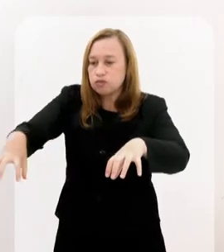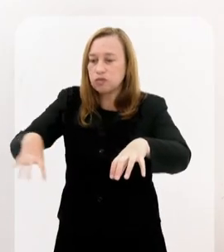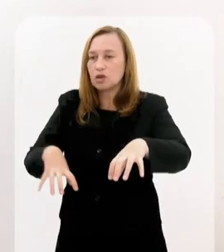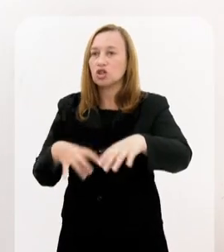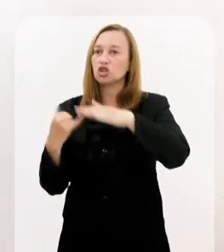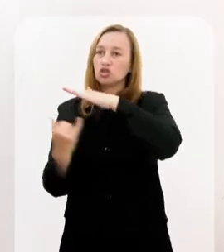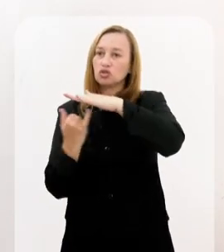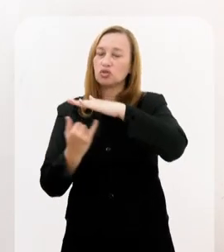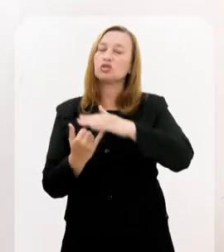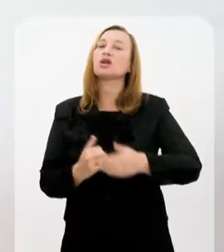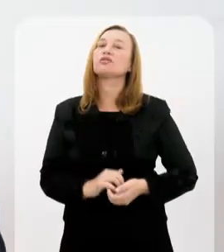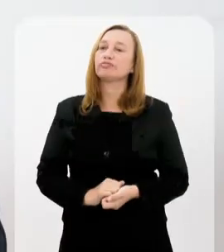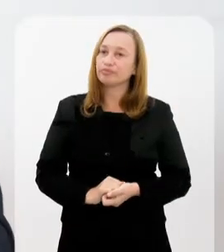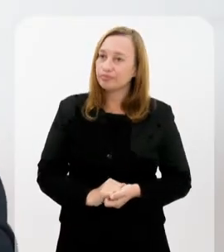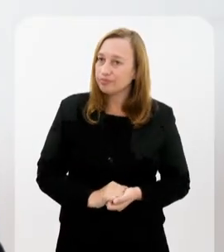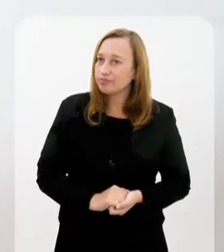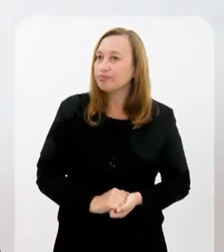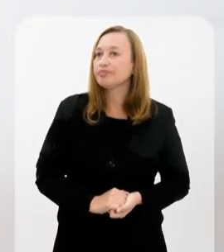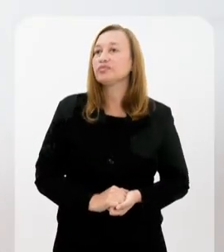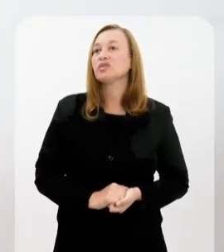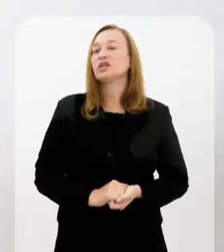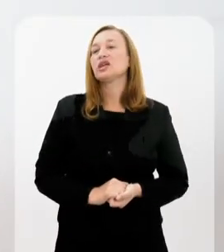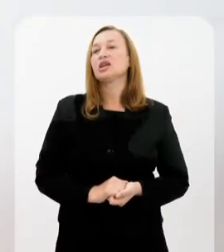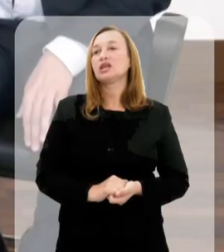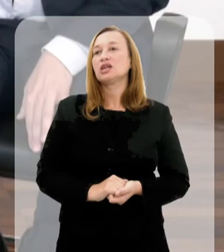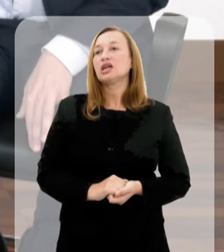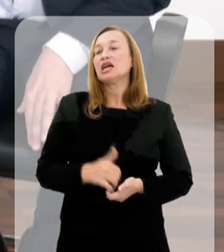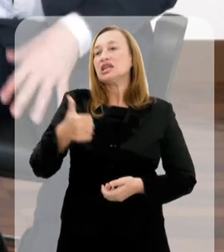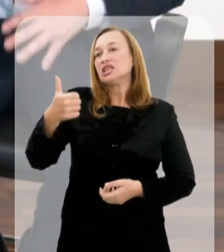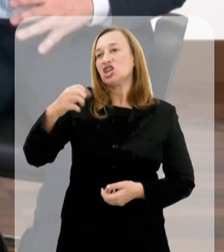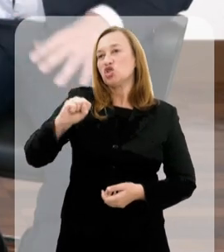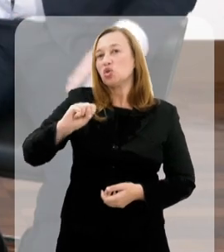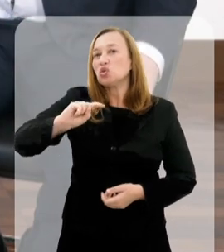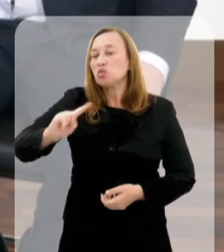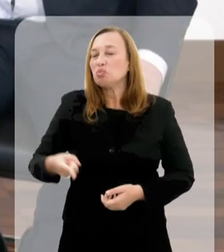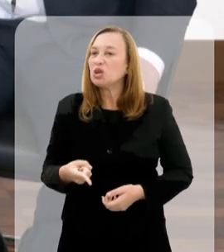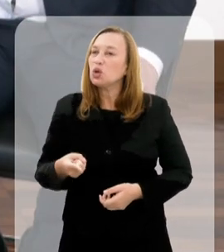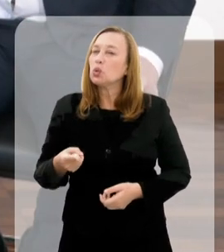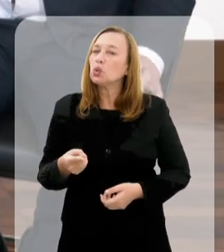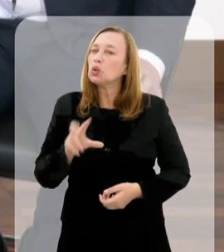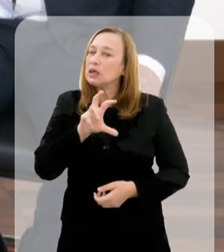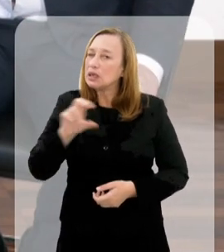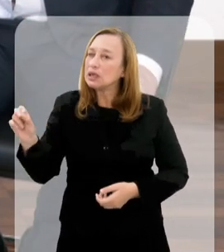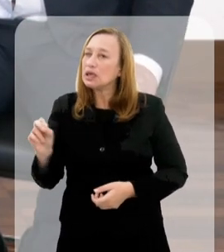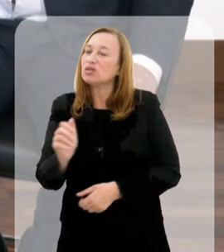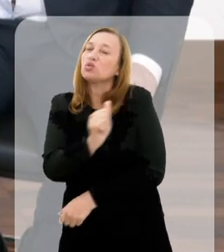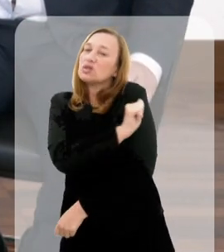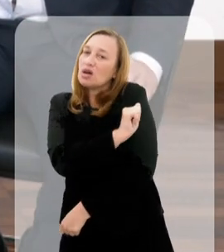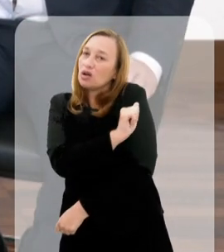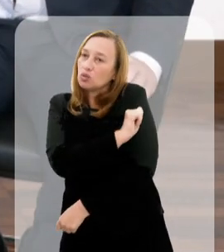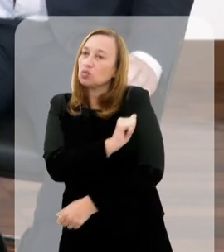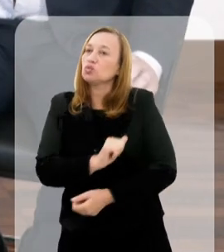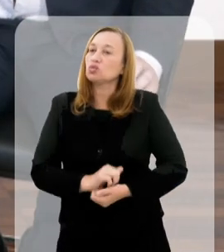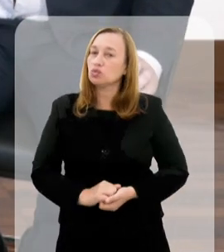Isso que eu te pergunto, tá? Quantos são? É. São 15 unidades, em torno de 18.500 estudantes.